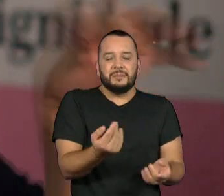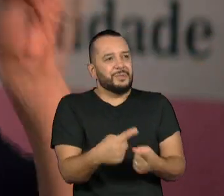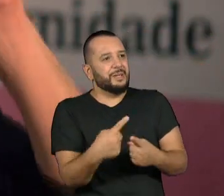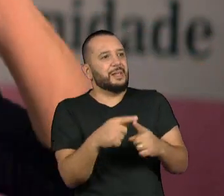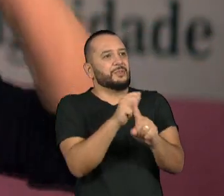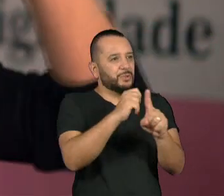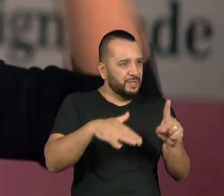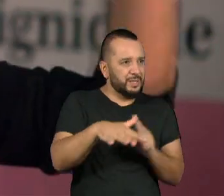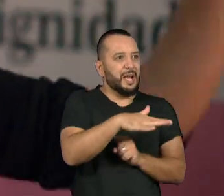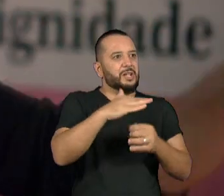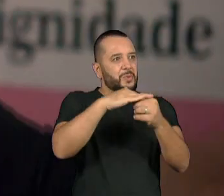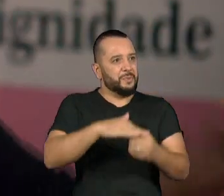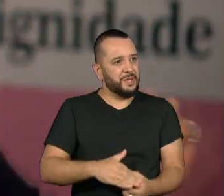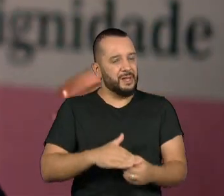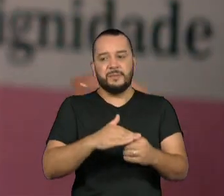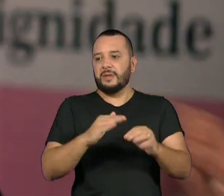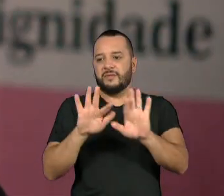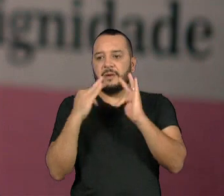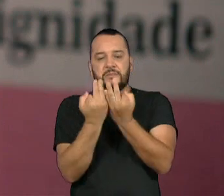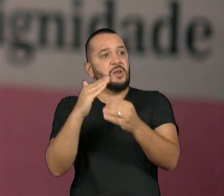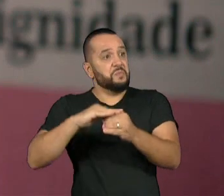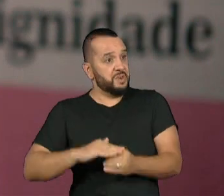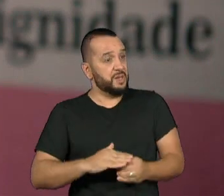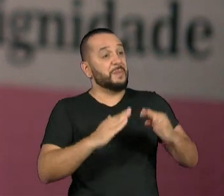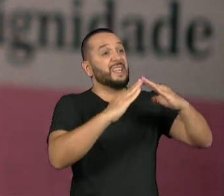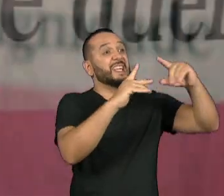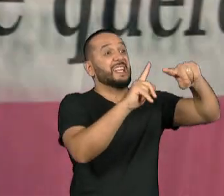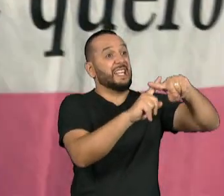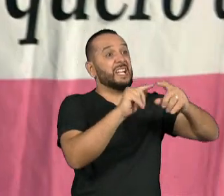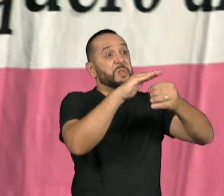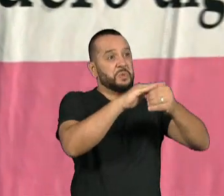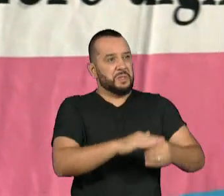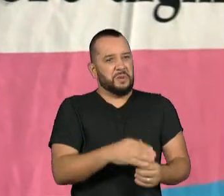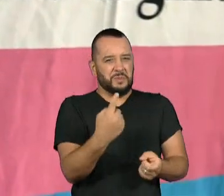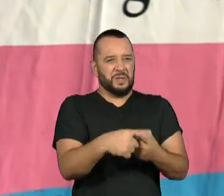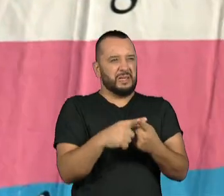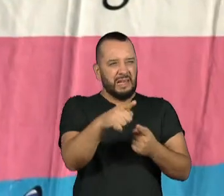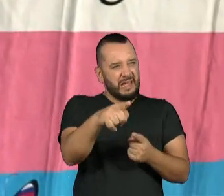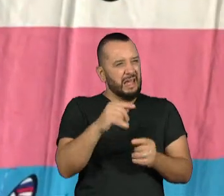família, pela própria igreja, que demoniza essas pessoas.